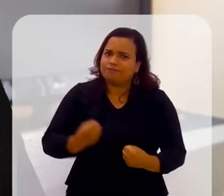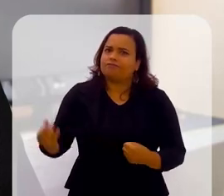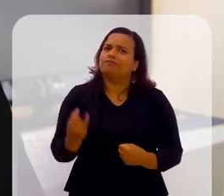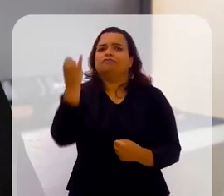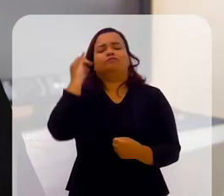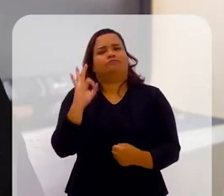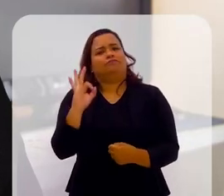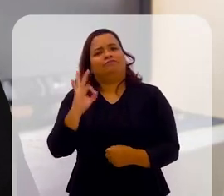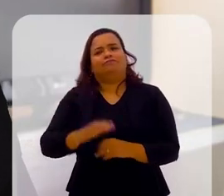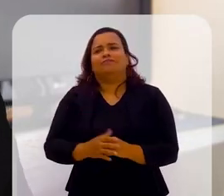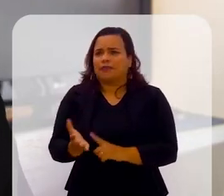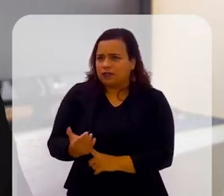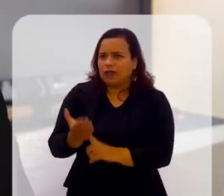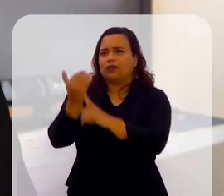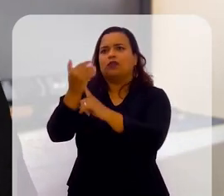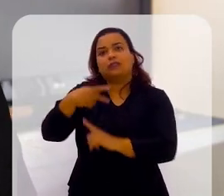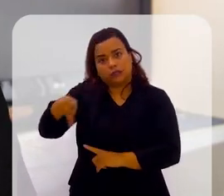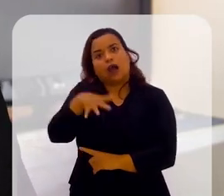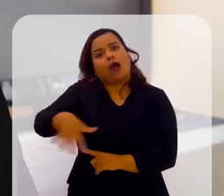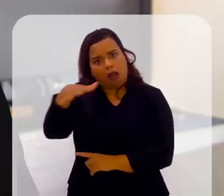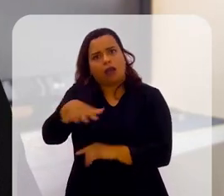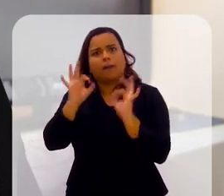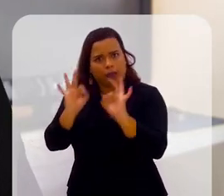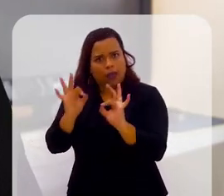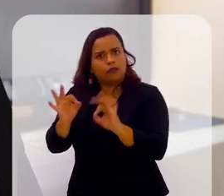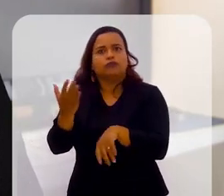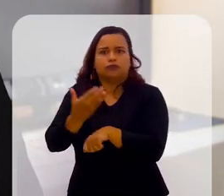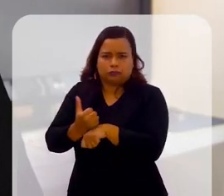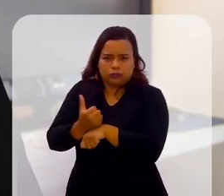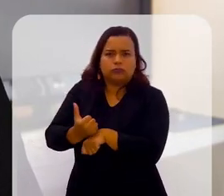importantes. Ou seja, até a sua área.